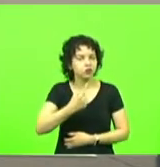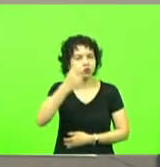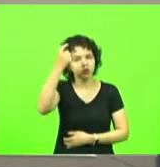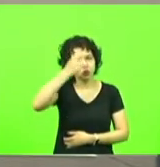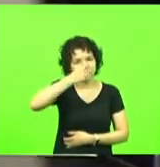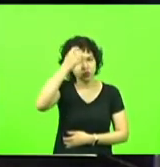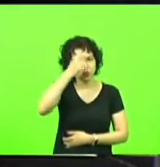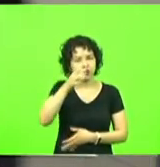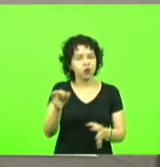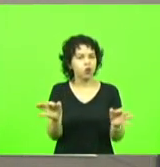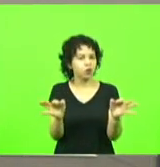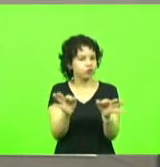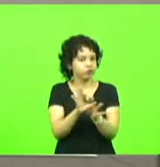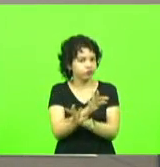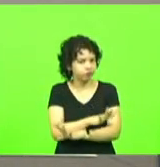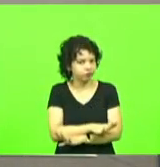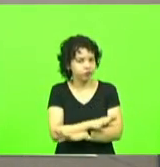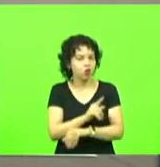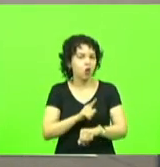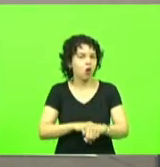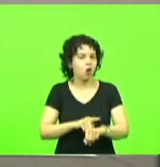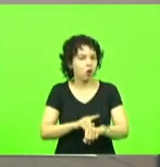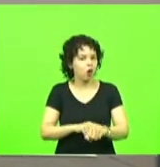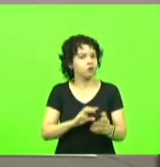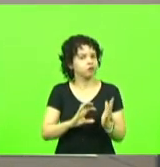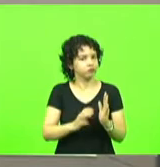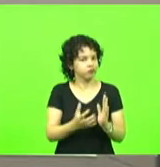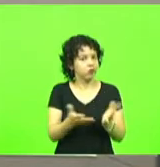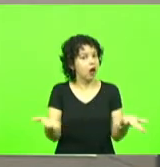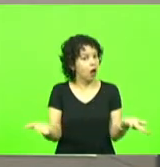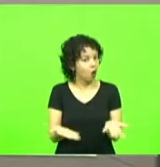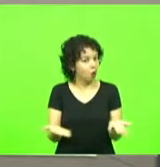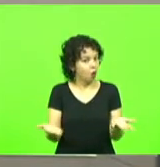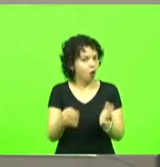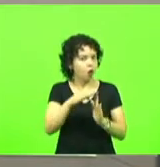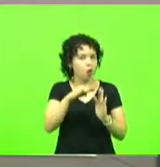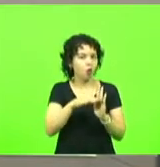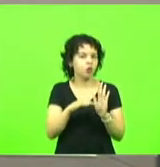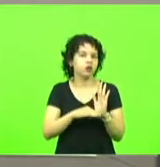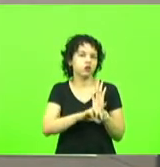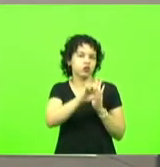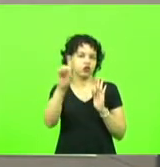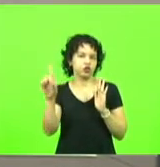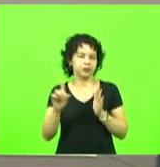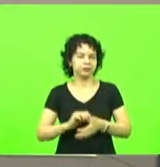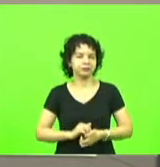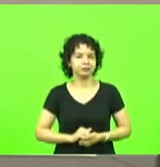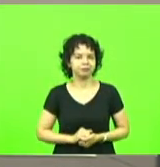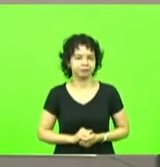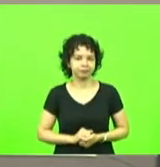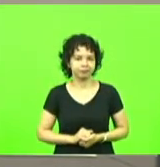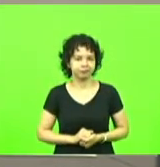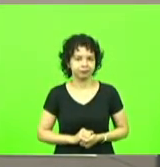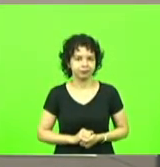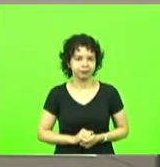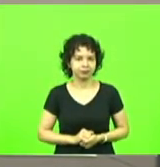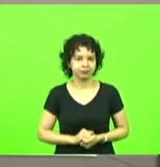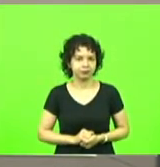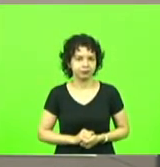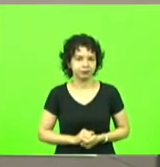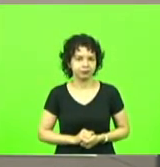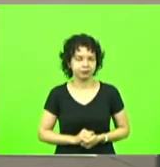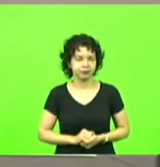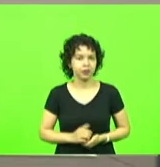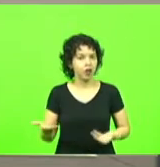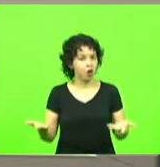finalizando então o horário dos partidos políticos faremos então a hora do dia neste momento eu coloco em